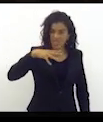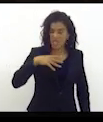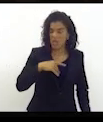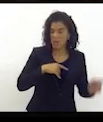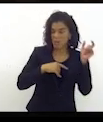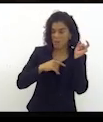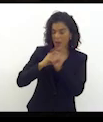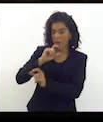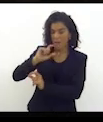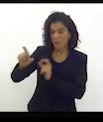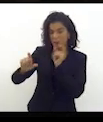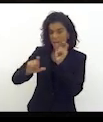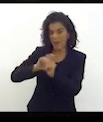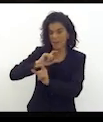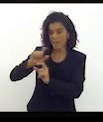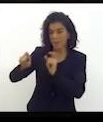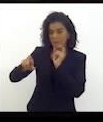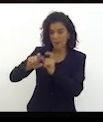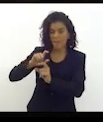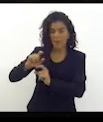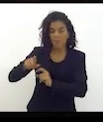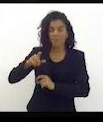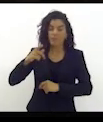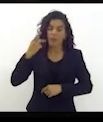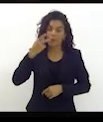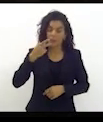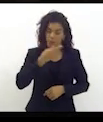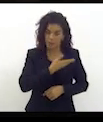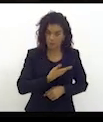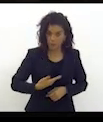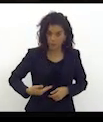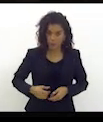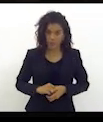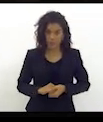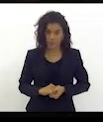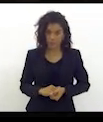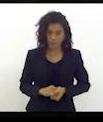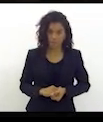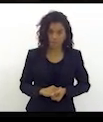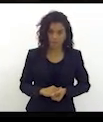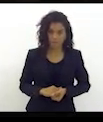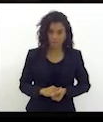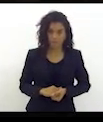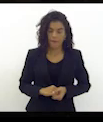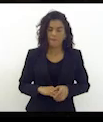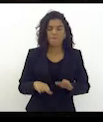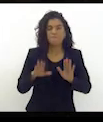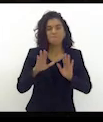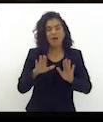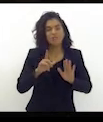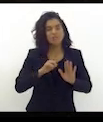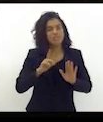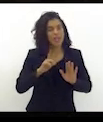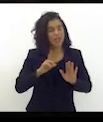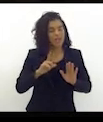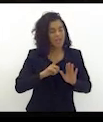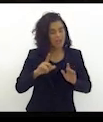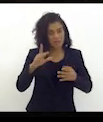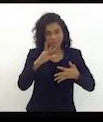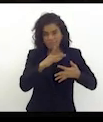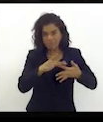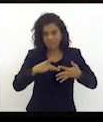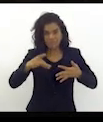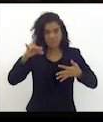inúmeras críticas à política pública que ele vinha empregando. Mas há um fato que ninguém